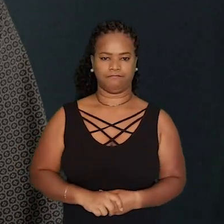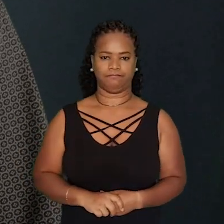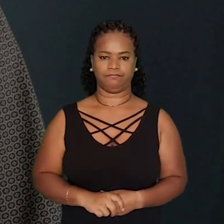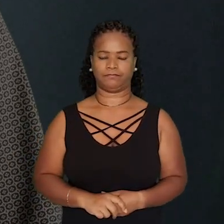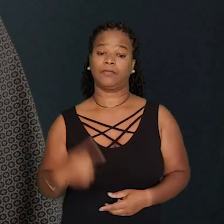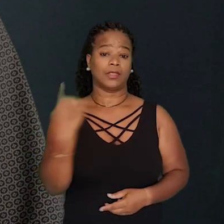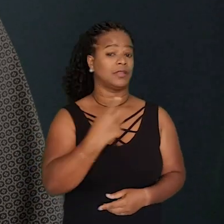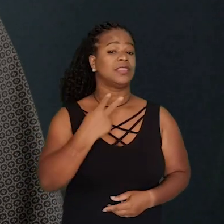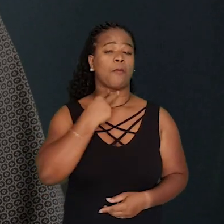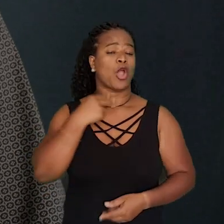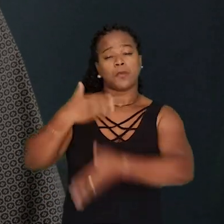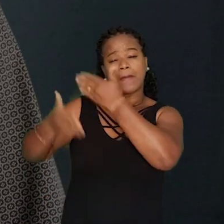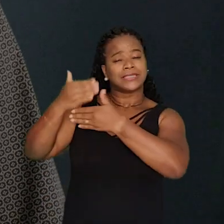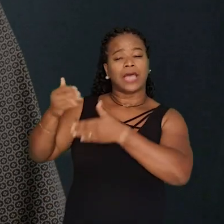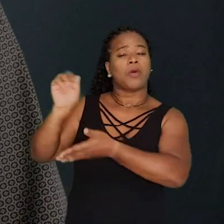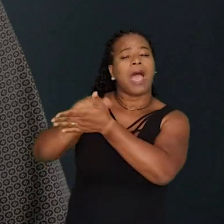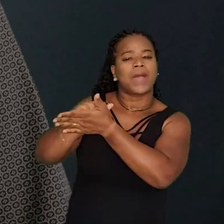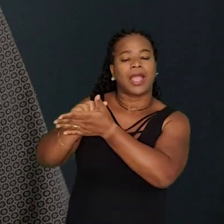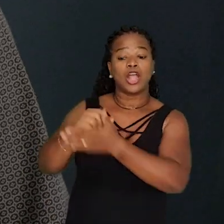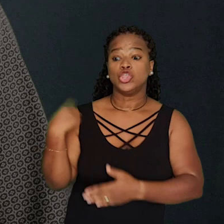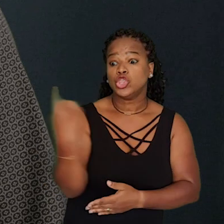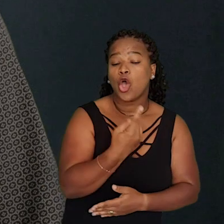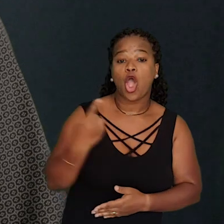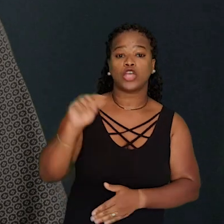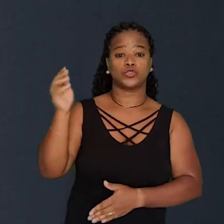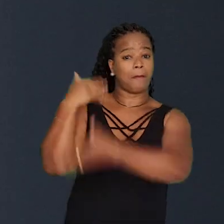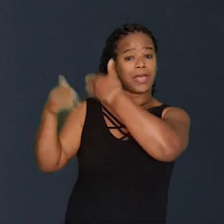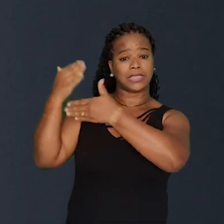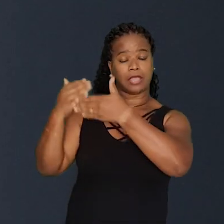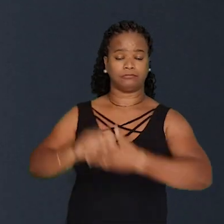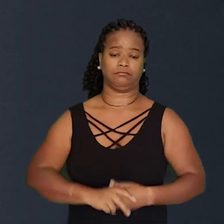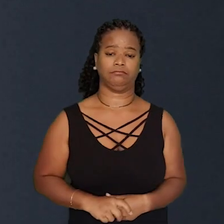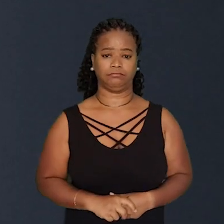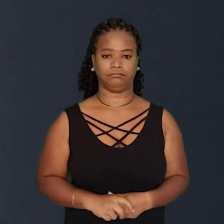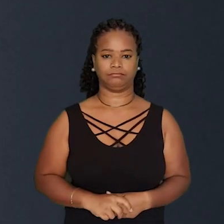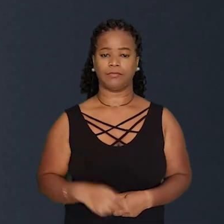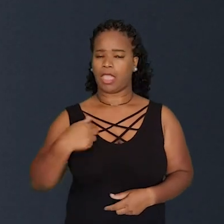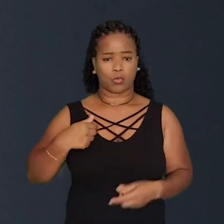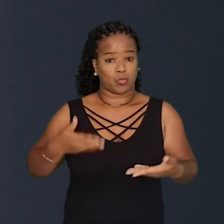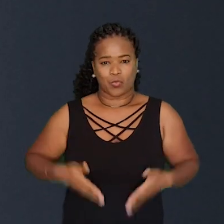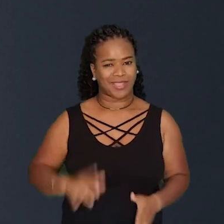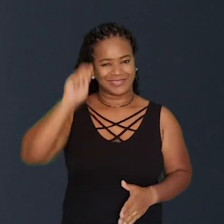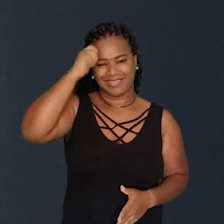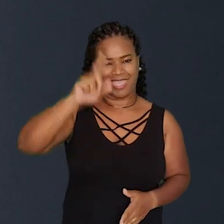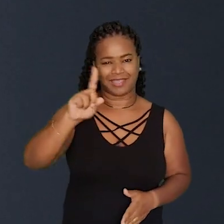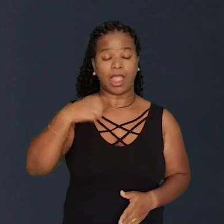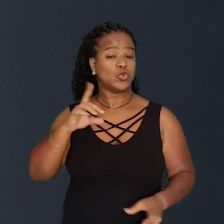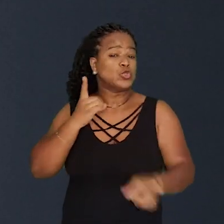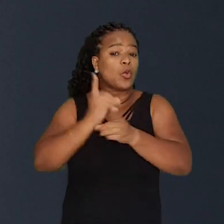Não podemos apagar o passado, o nosso passado. Eu não nasci negra. Eu me descobri.